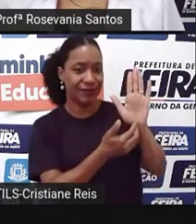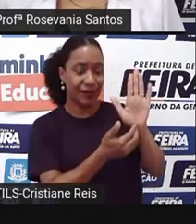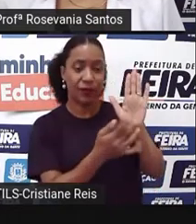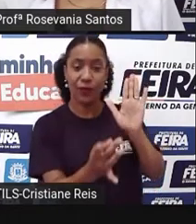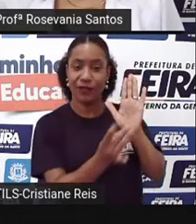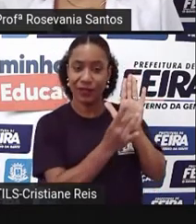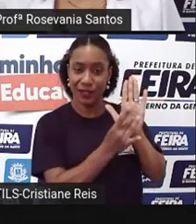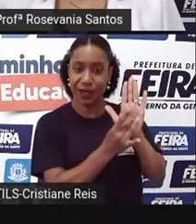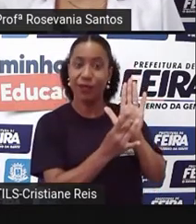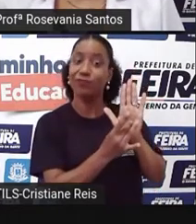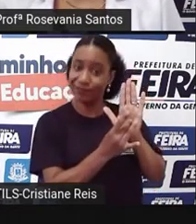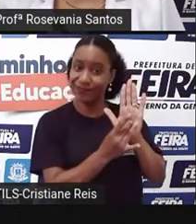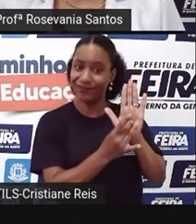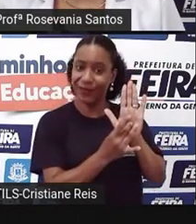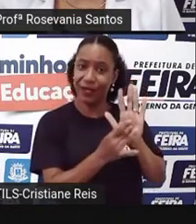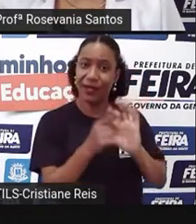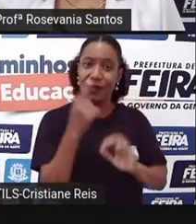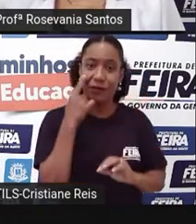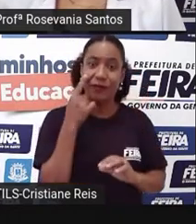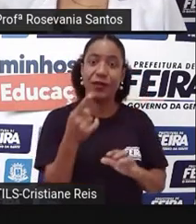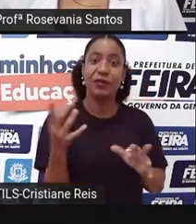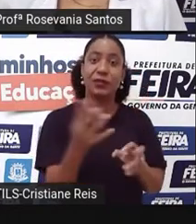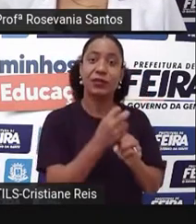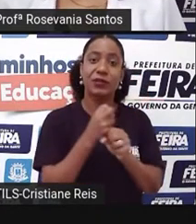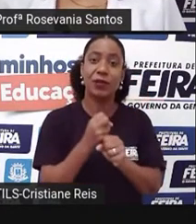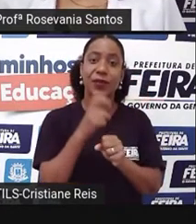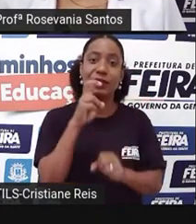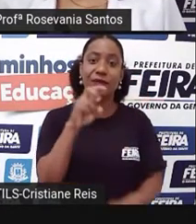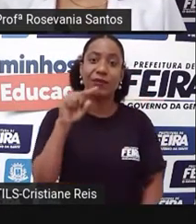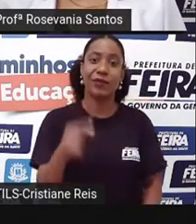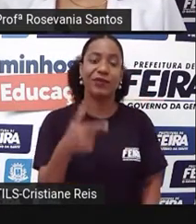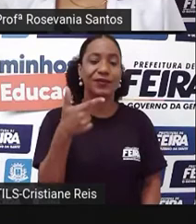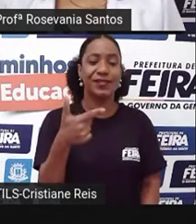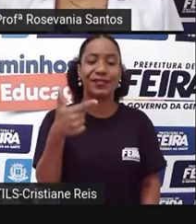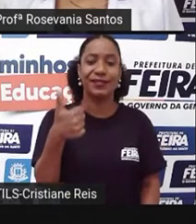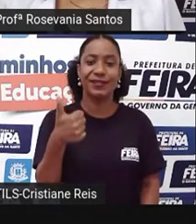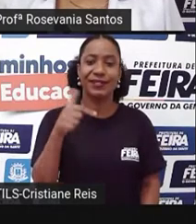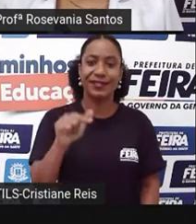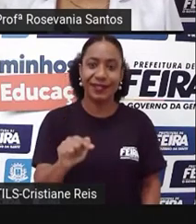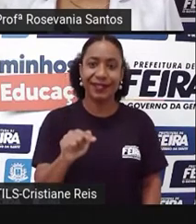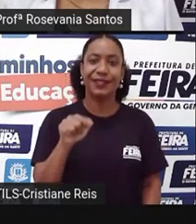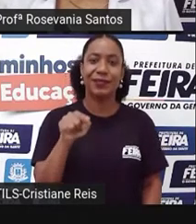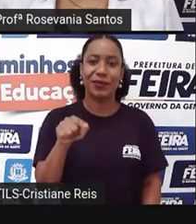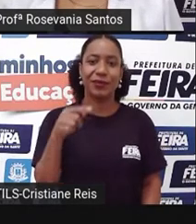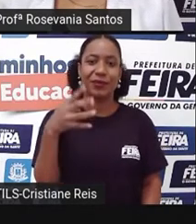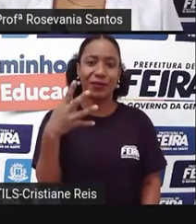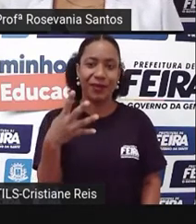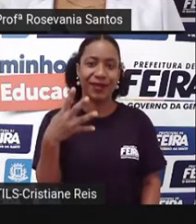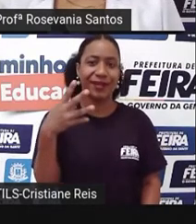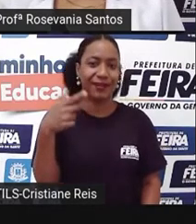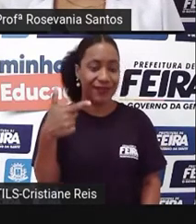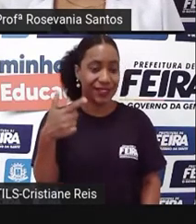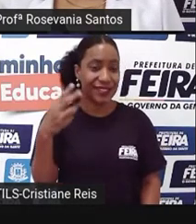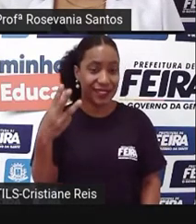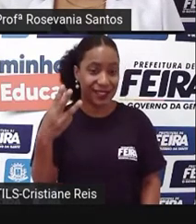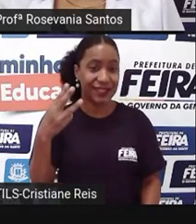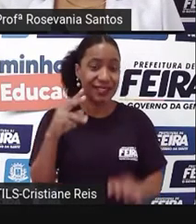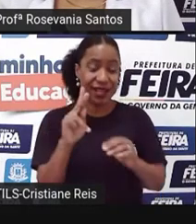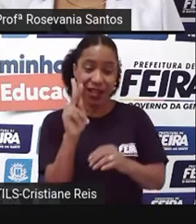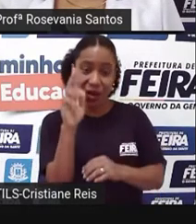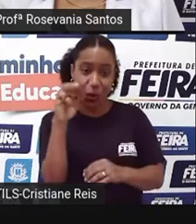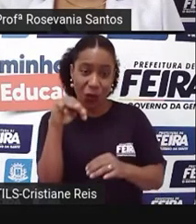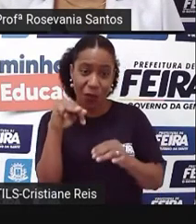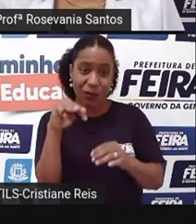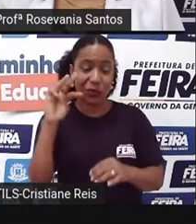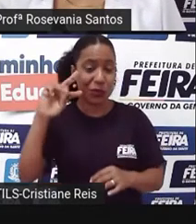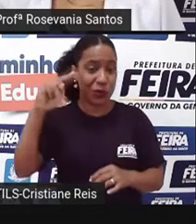.423 km², que compreende 61% de todo o território. Mas o que é que significa esse